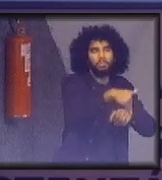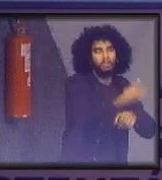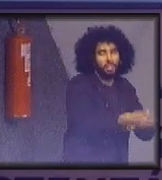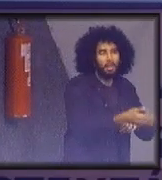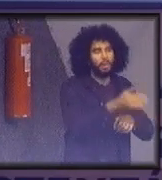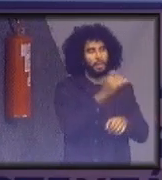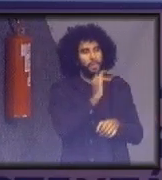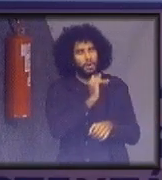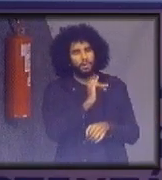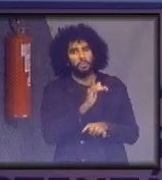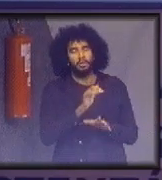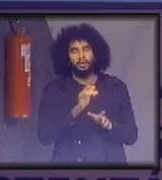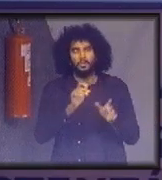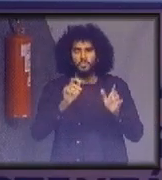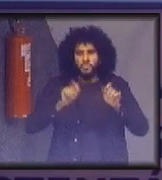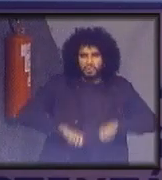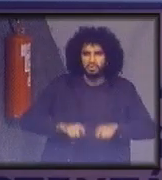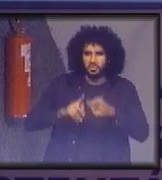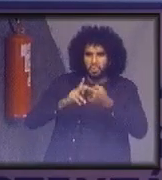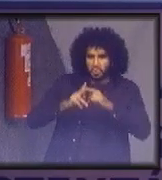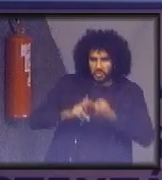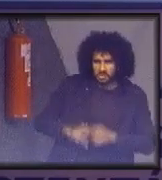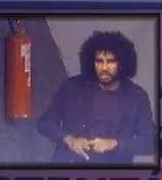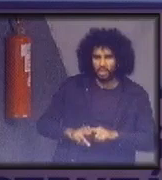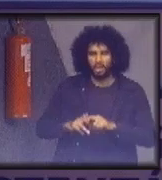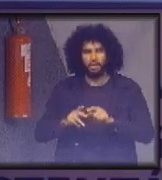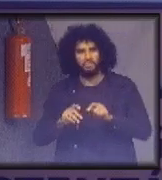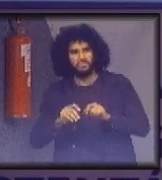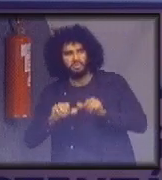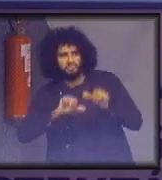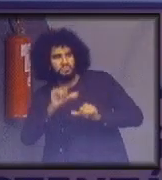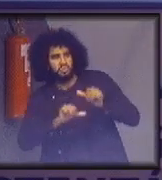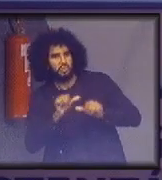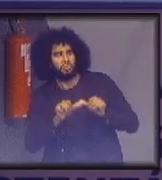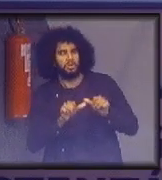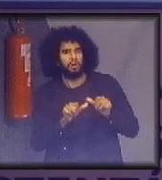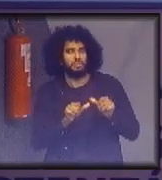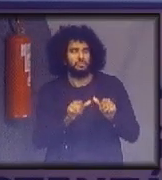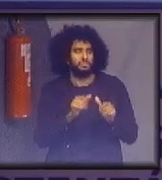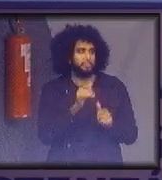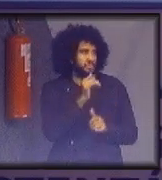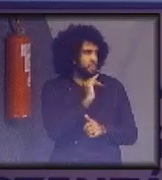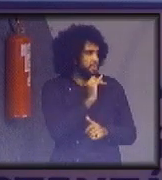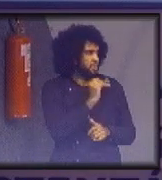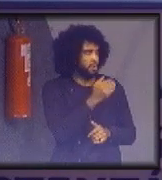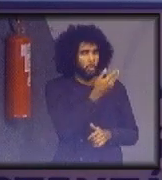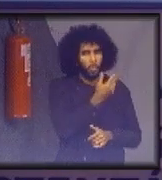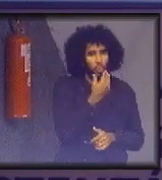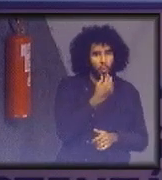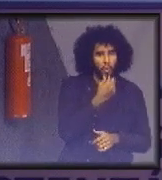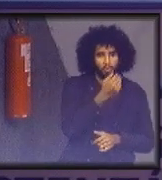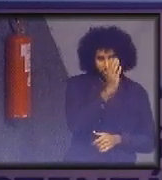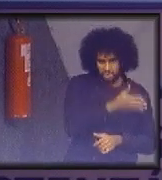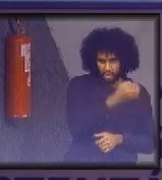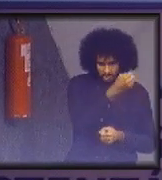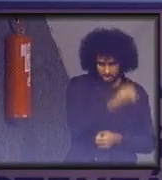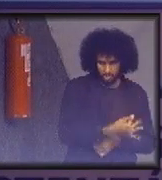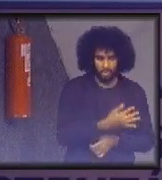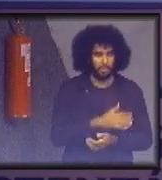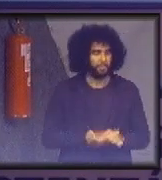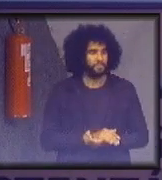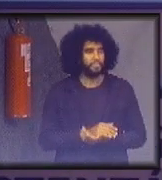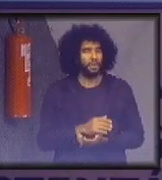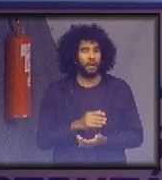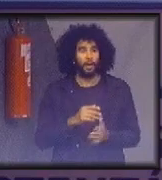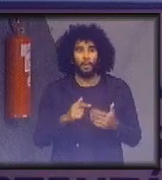e são fáceis de consertar e fazer upgrade, fazer reforma, como, aliás, o Pablo já mencionou, o nosso papel como